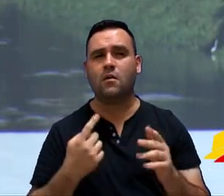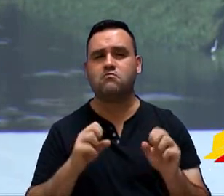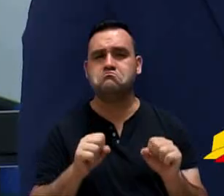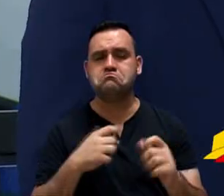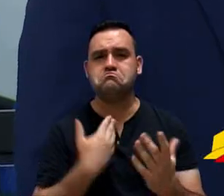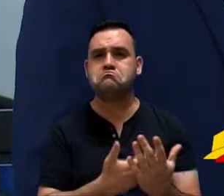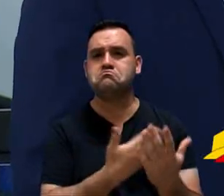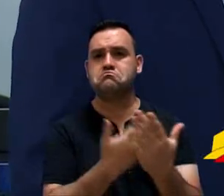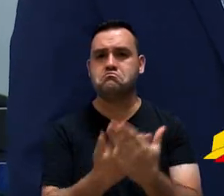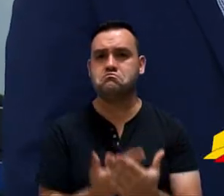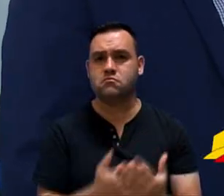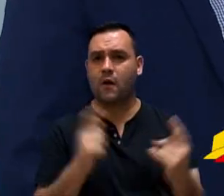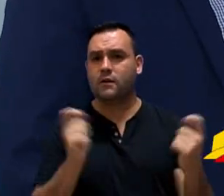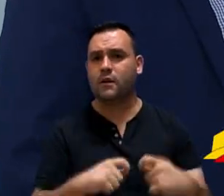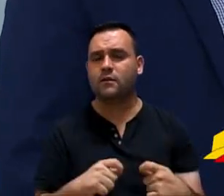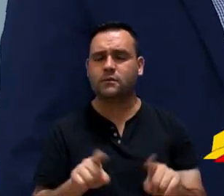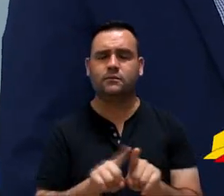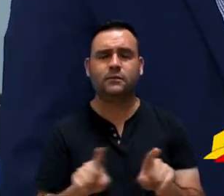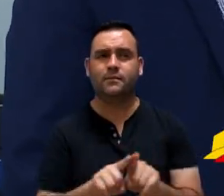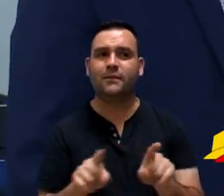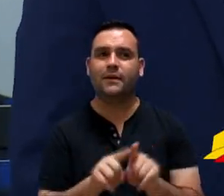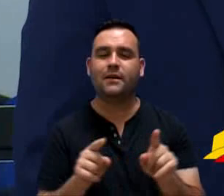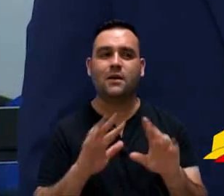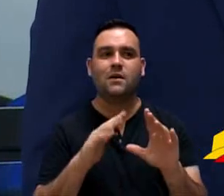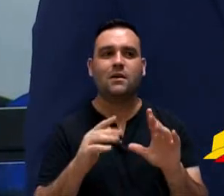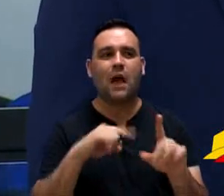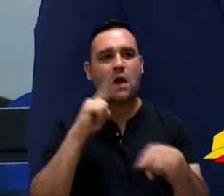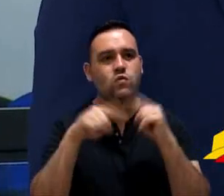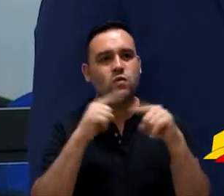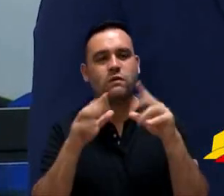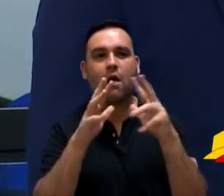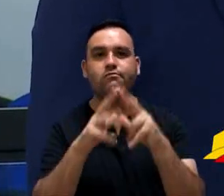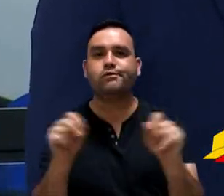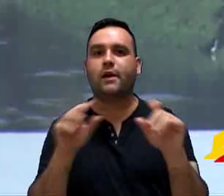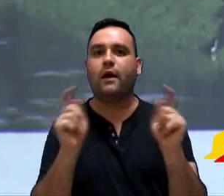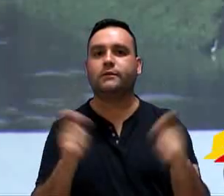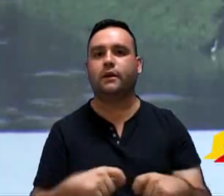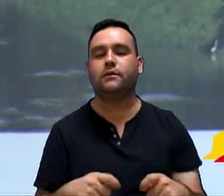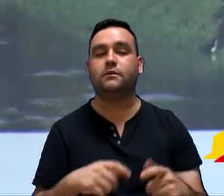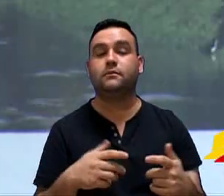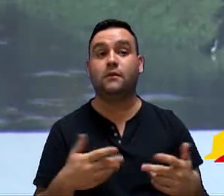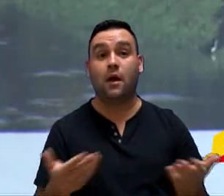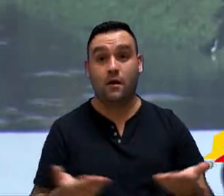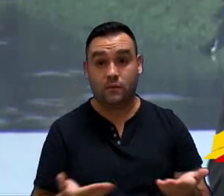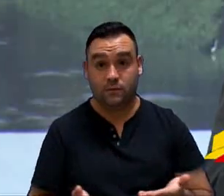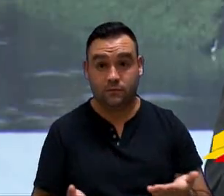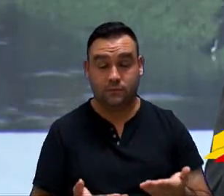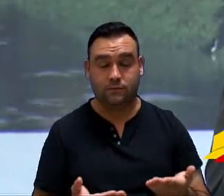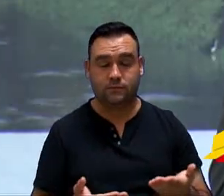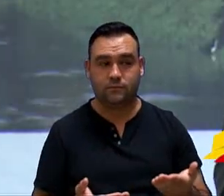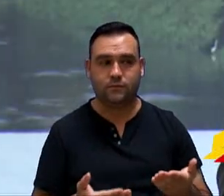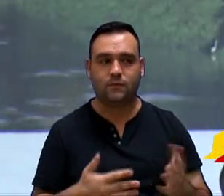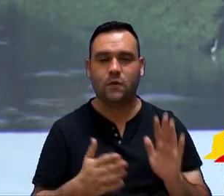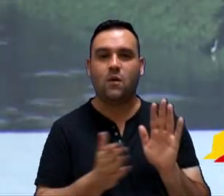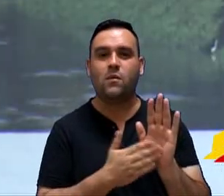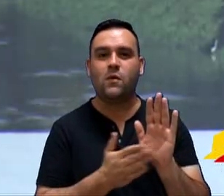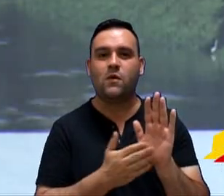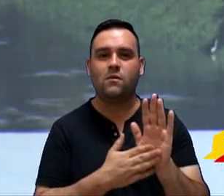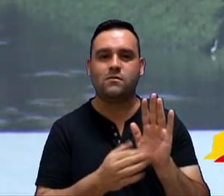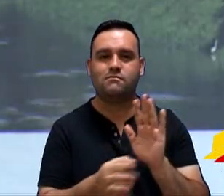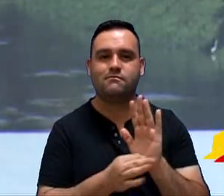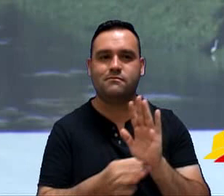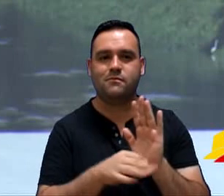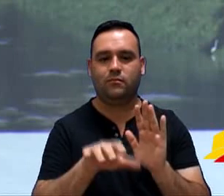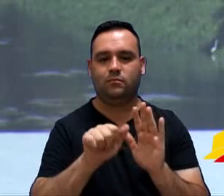estudar, sim, esses projetos. E sanar todas as dúvidas. Aqui, nesse parecer da Ares,